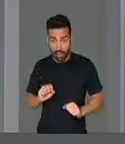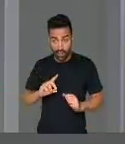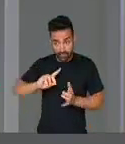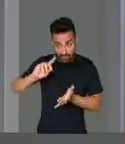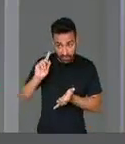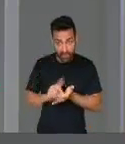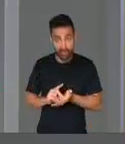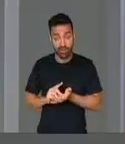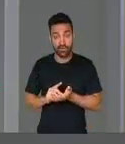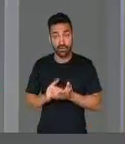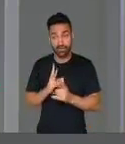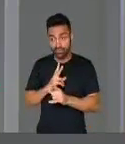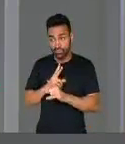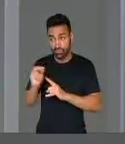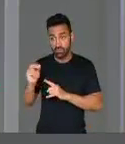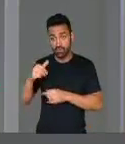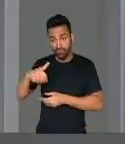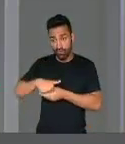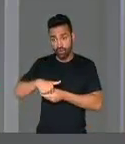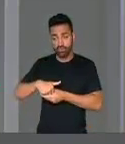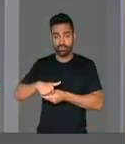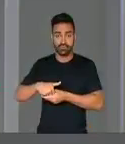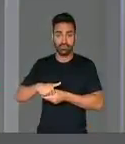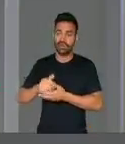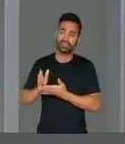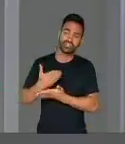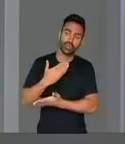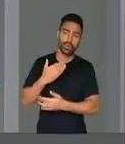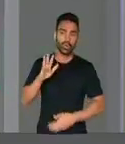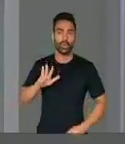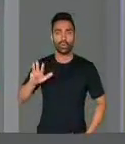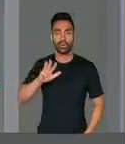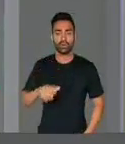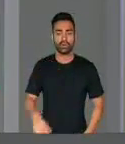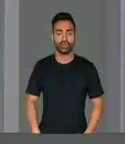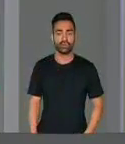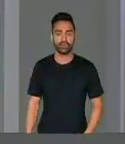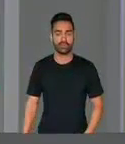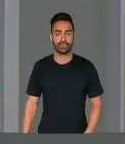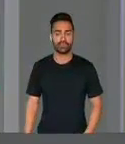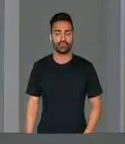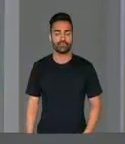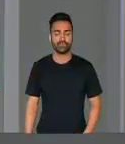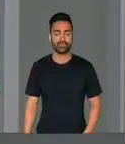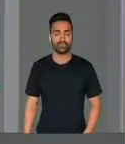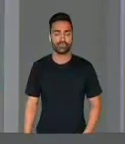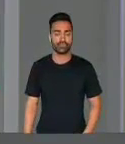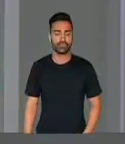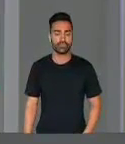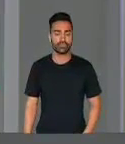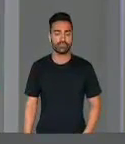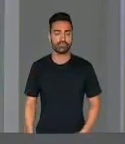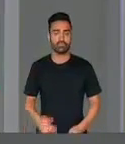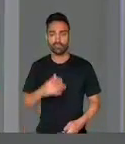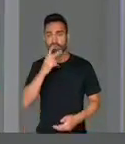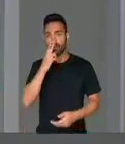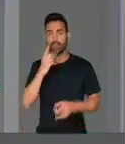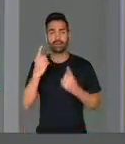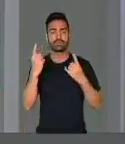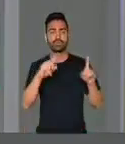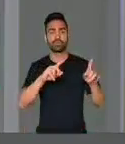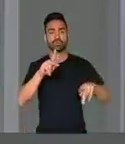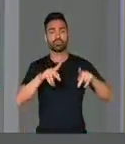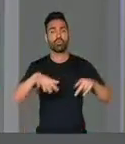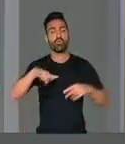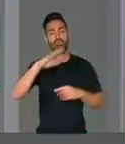derrotá-lo no voto é querer derrotar o povo brasileiro,